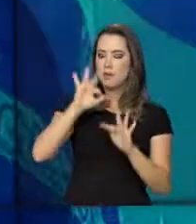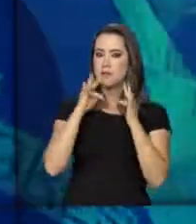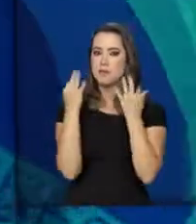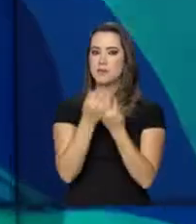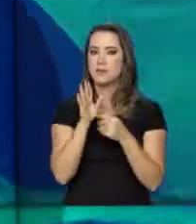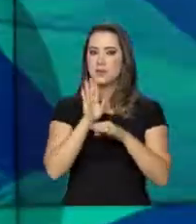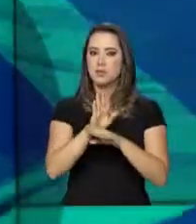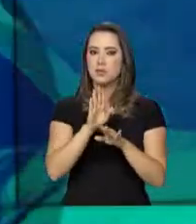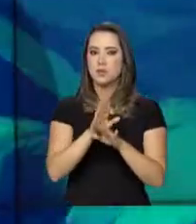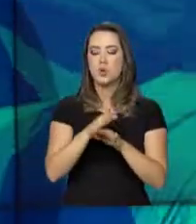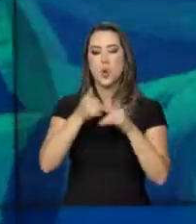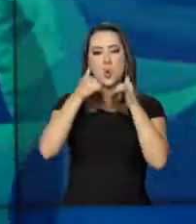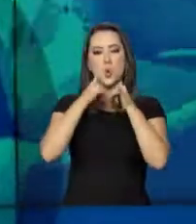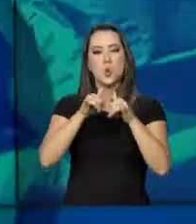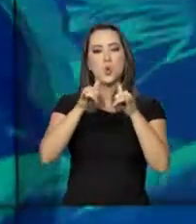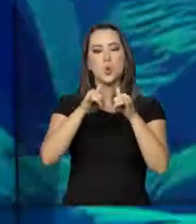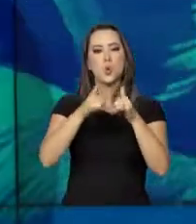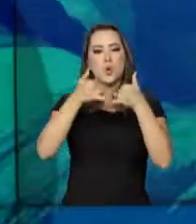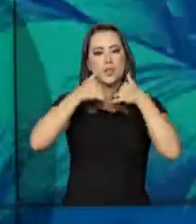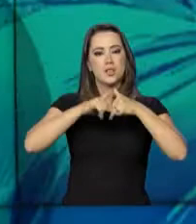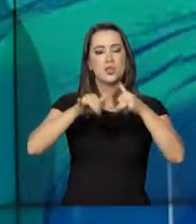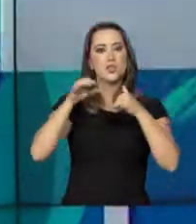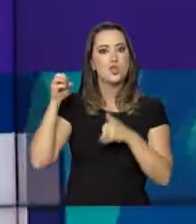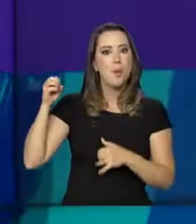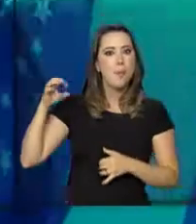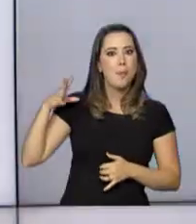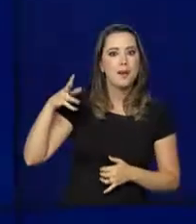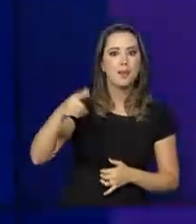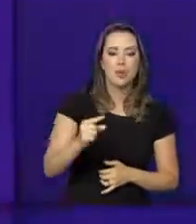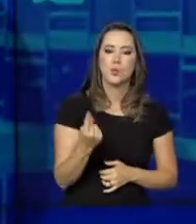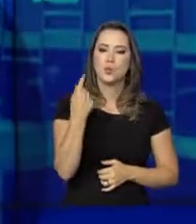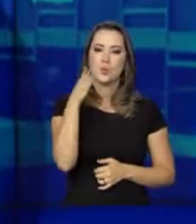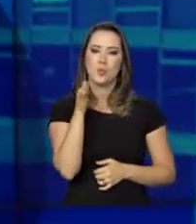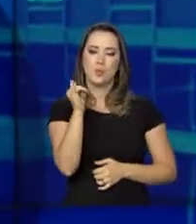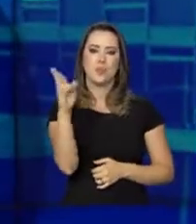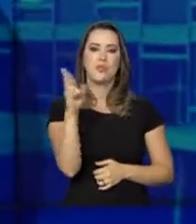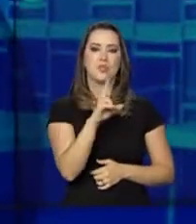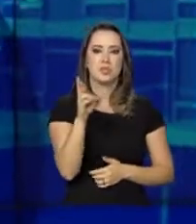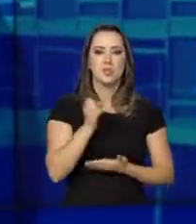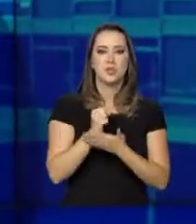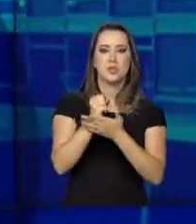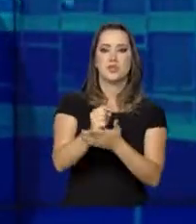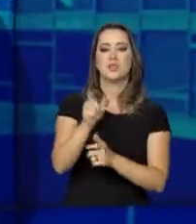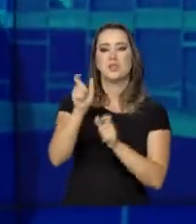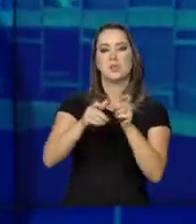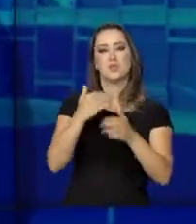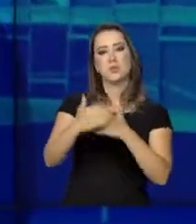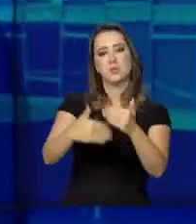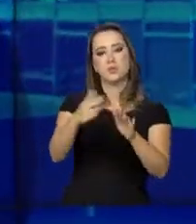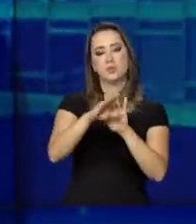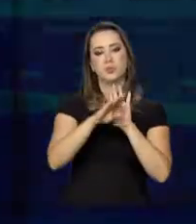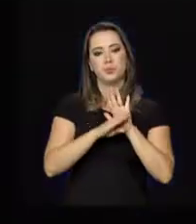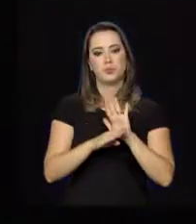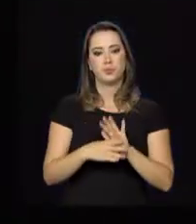beneficiadas pelo programa Luz para Todos. Um bilhão de reais estão garantidos para a continuidade do programa.